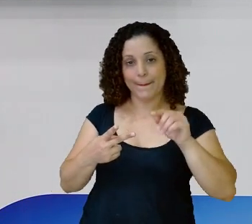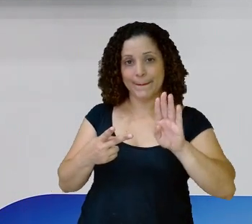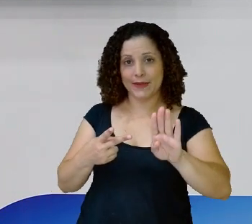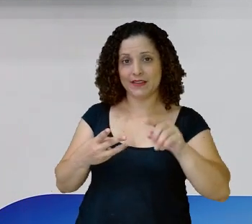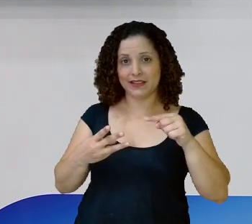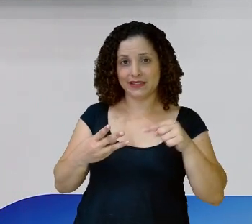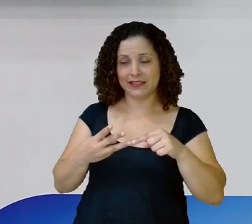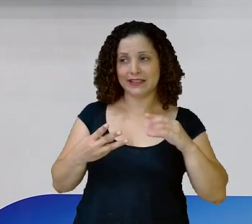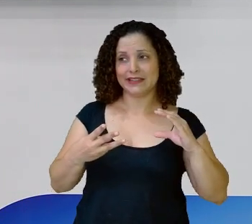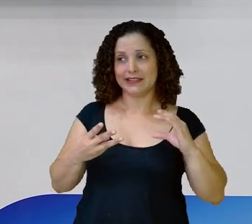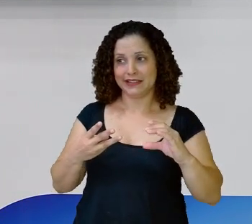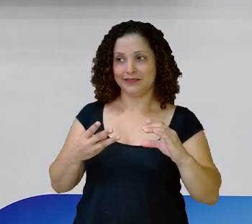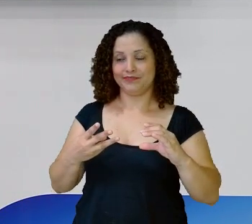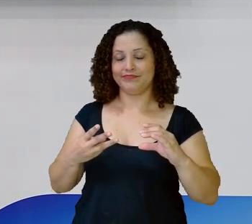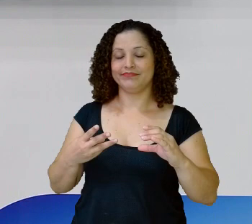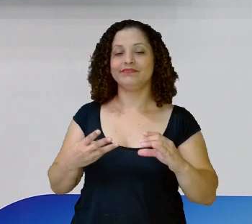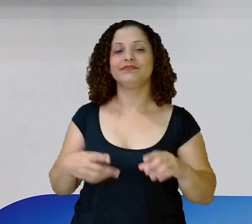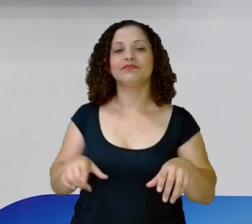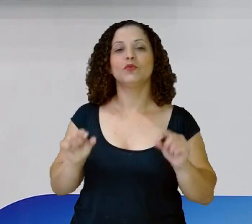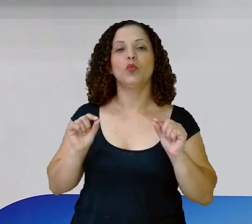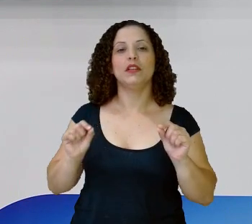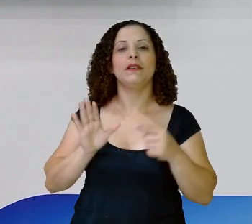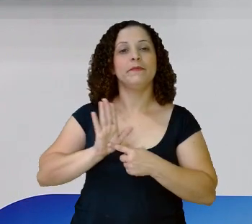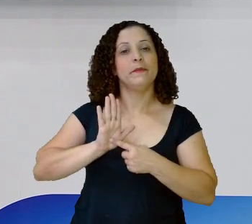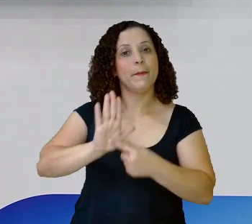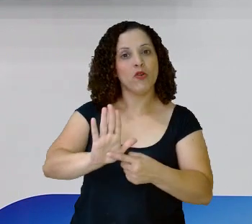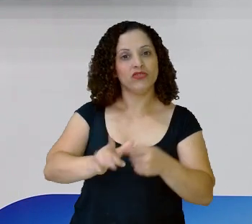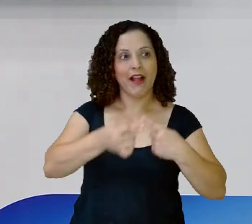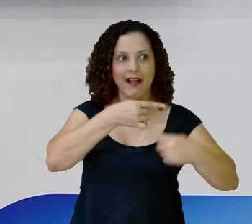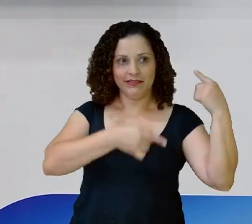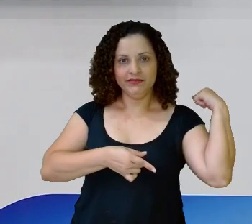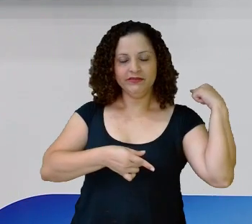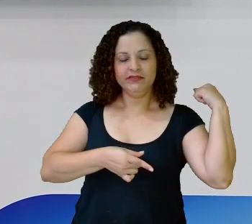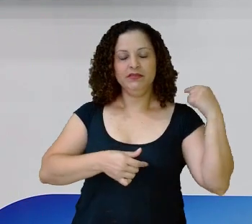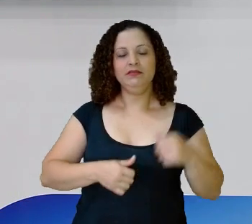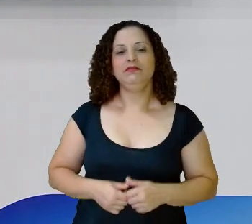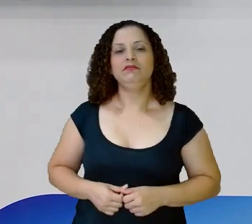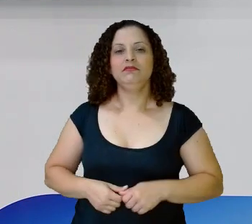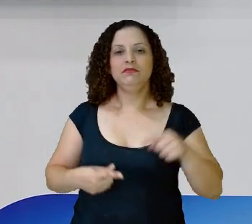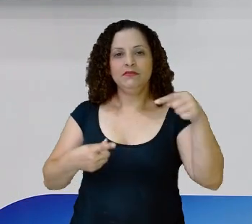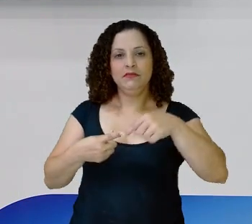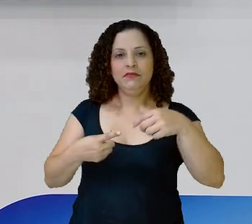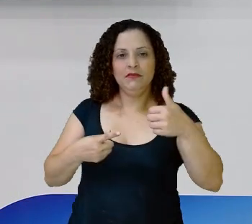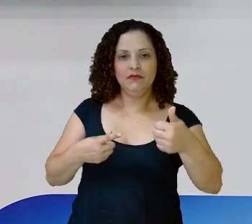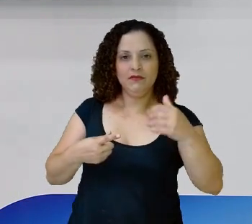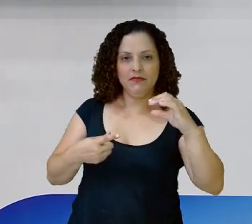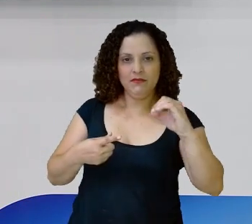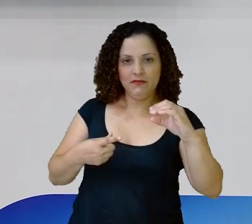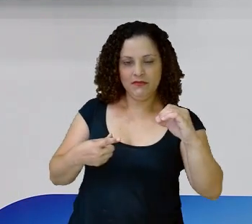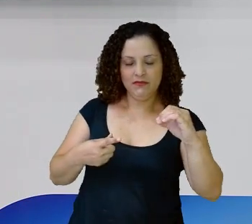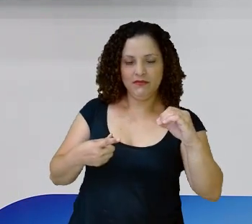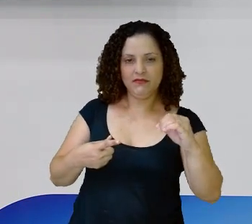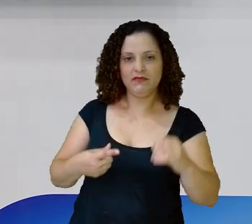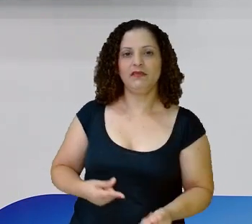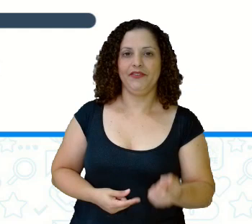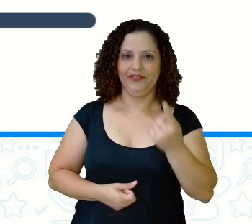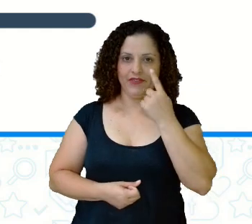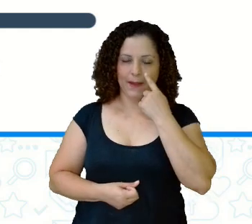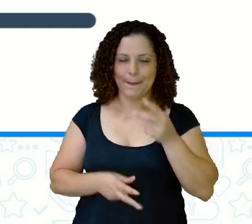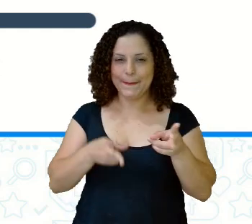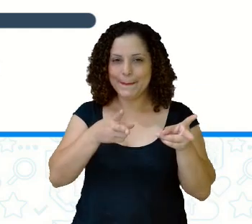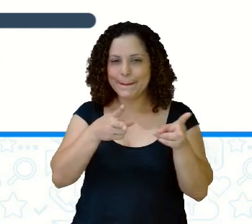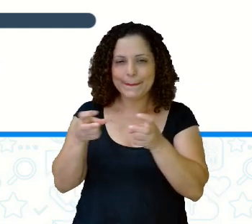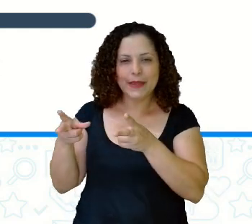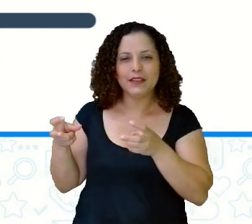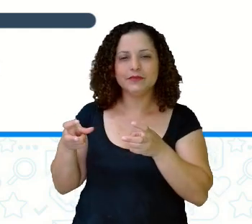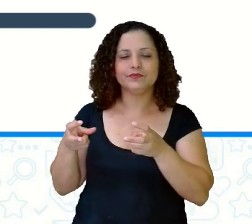C Que foram as alternativas Que eu mostrei Anteriormente para vocês A letra A tem 100 Eu quero que você perceba o